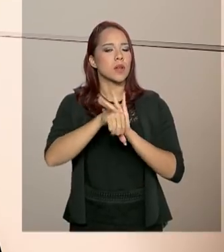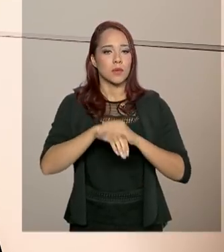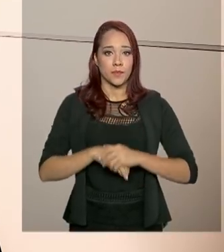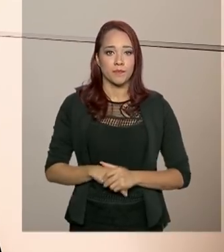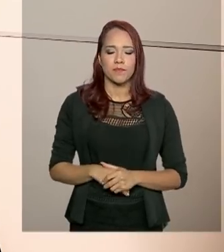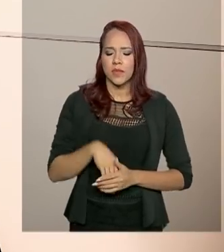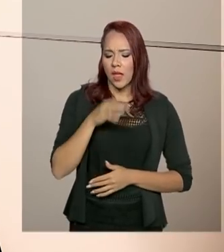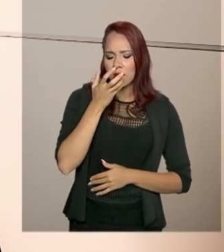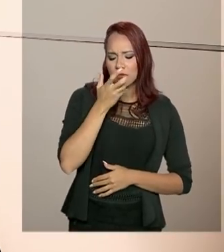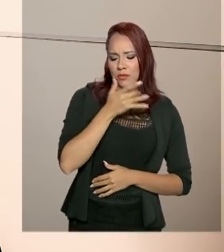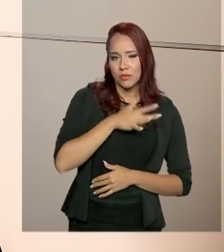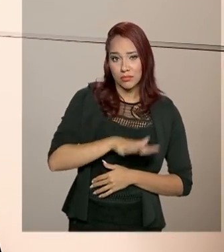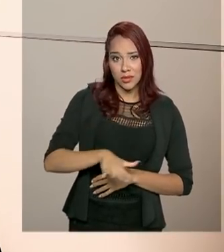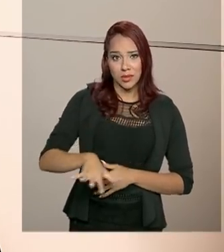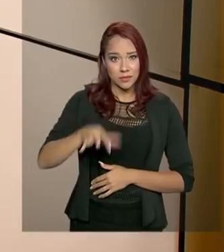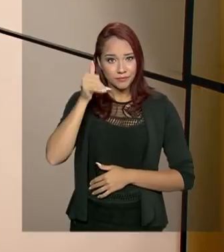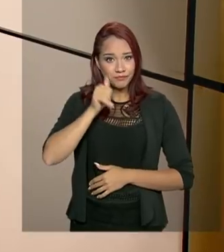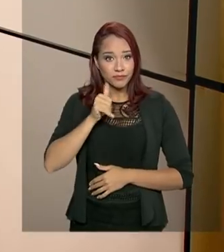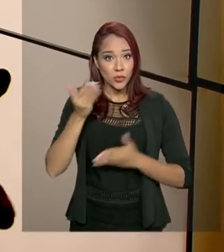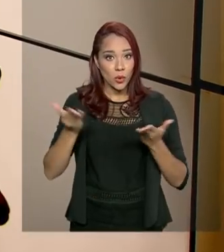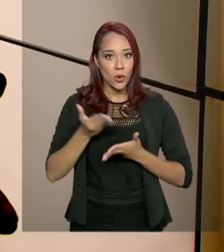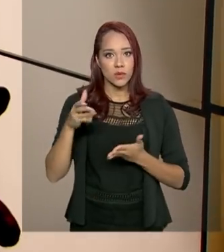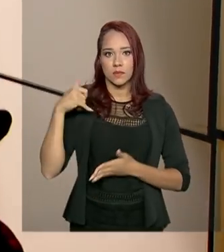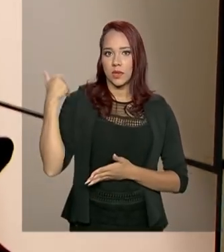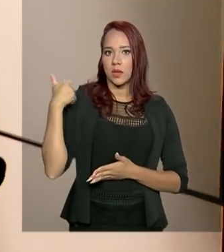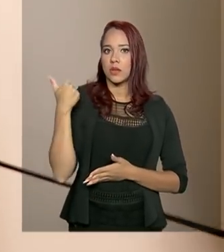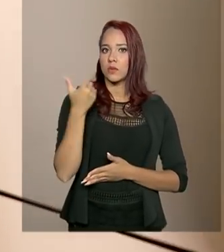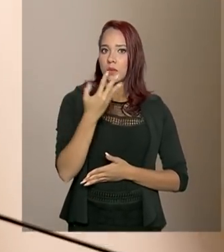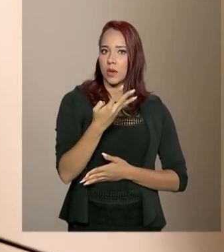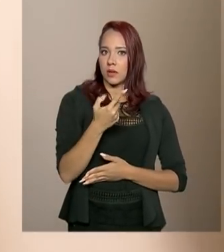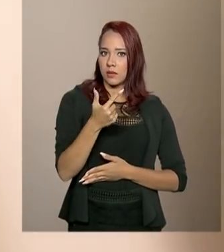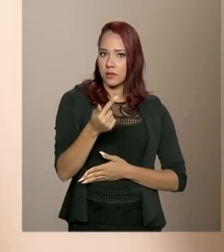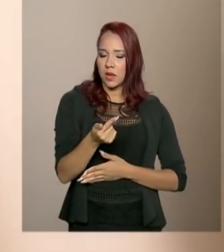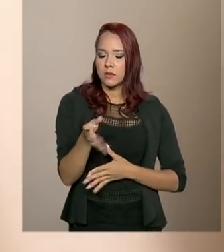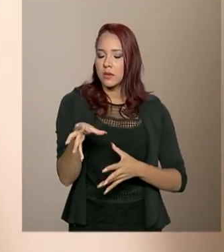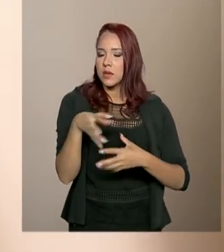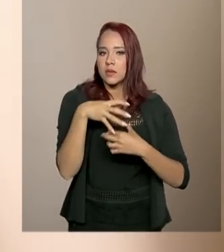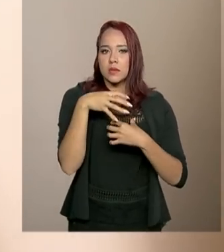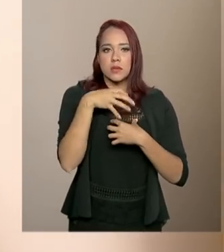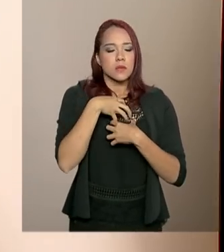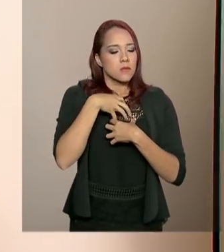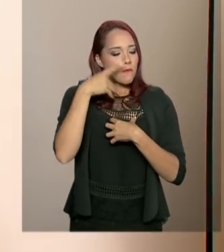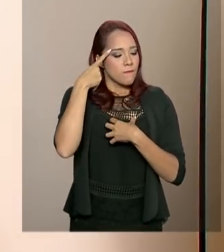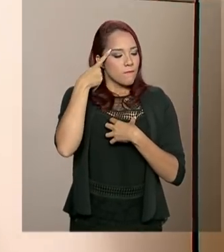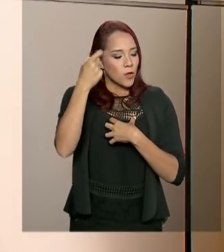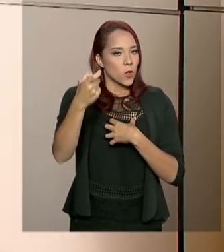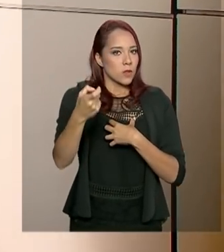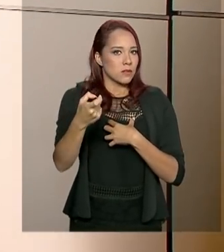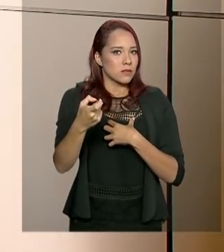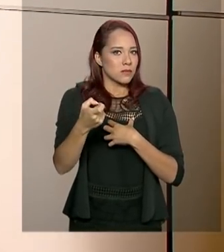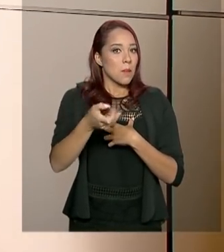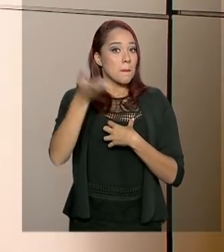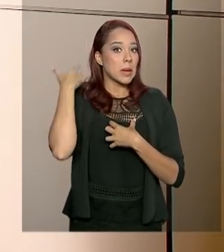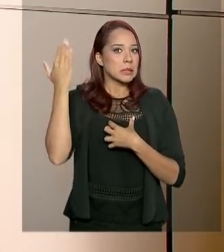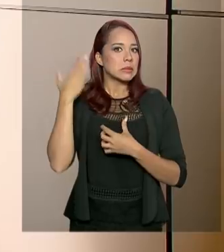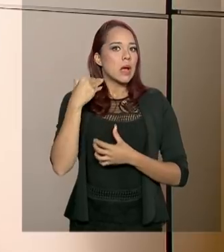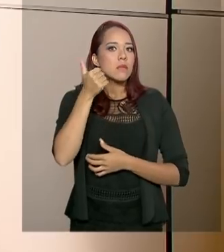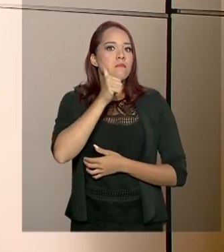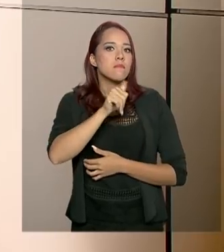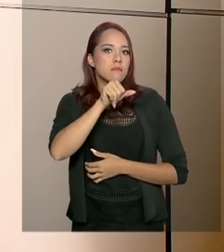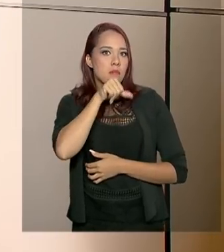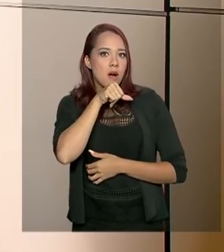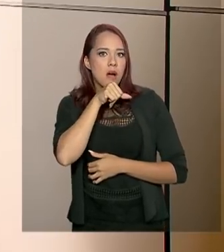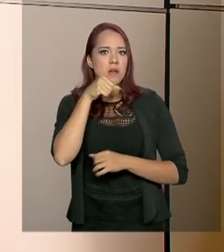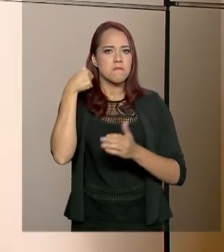Desde criança, esta mulher, que hoje tem 47 anos, sente na pele a violência. Na infância, foi a mãe,